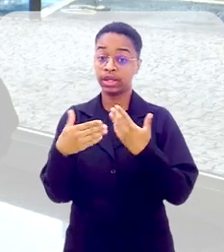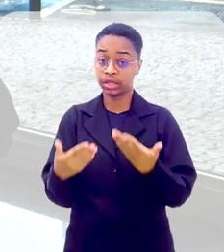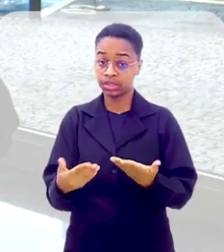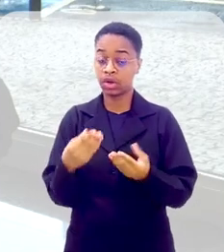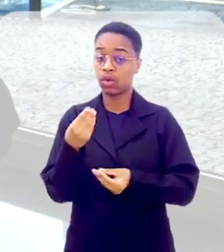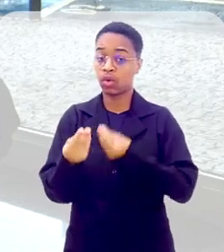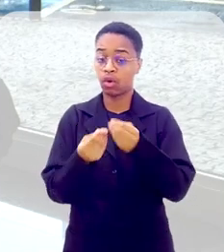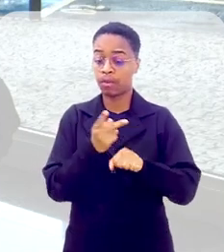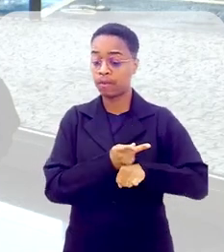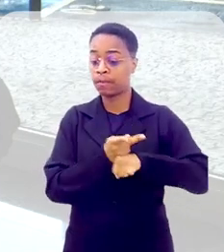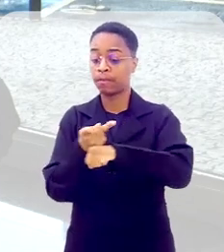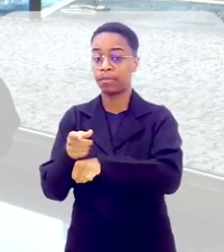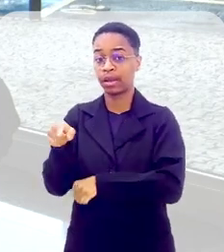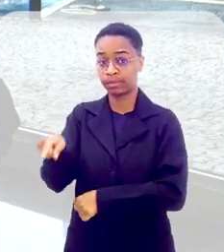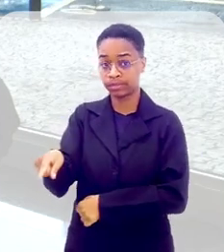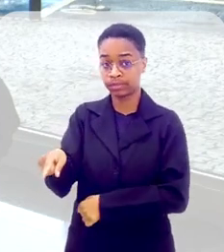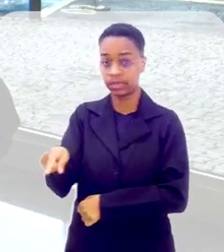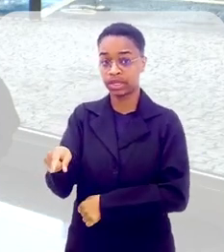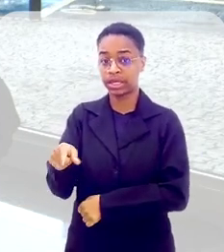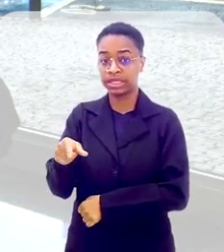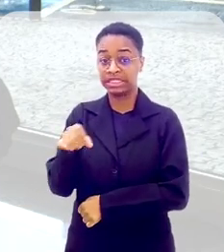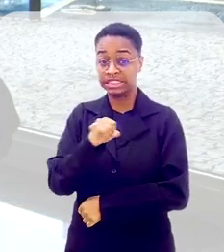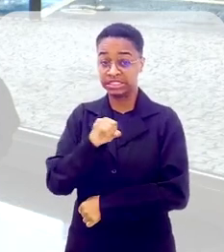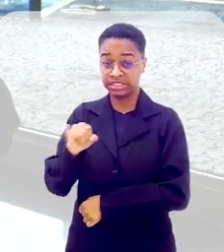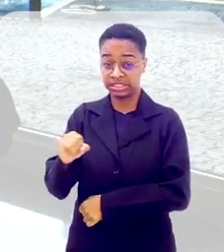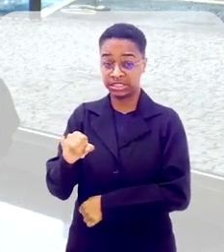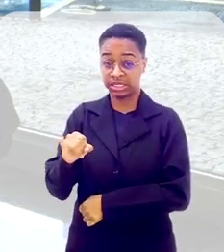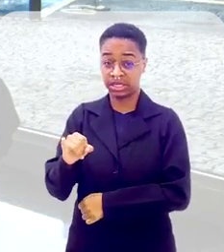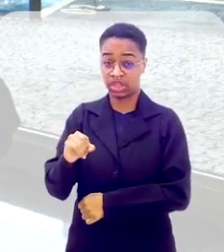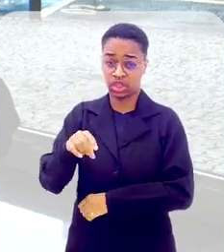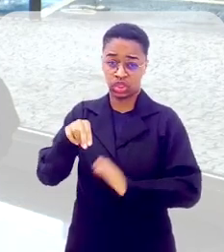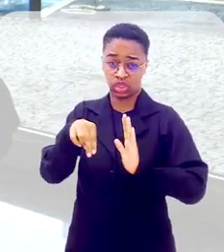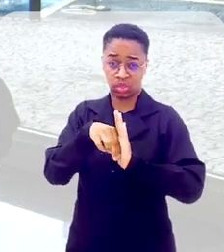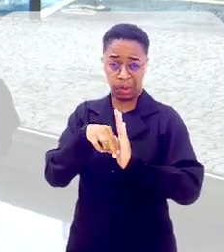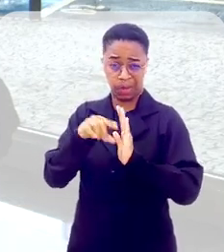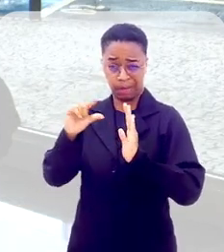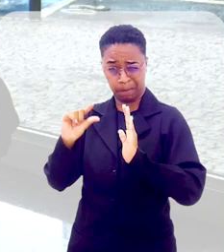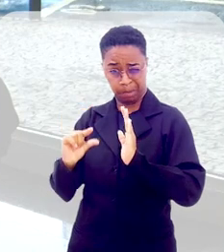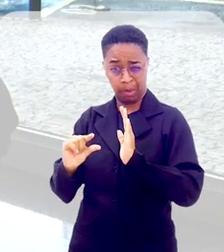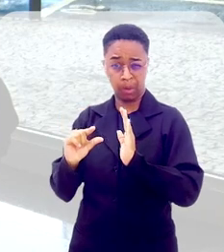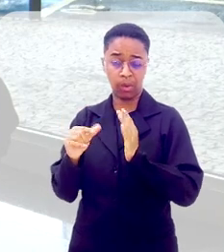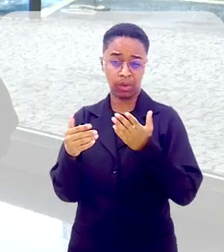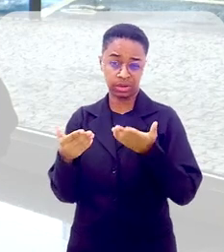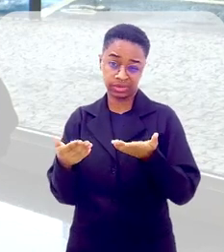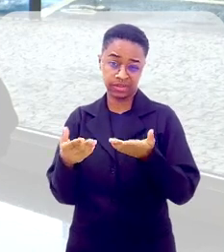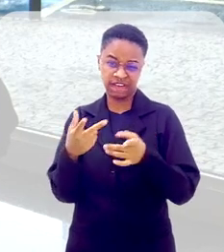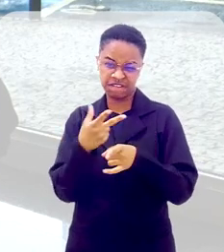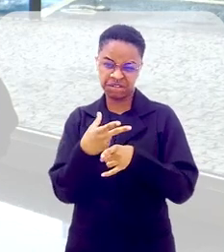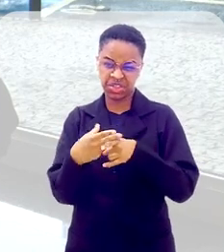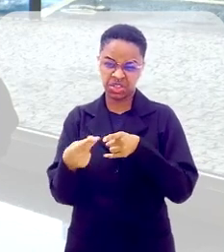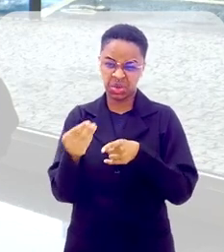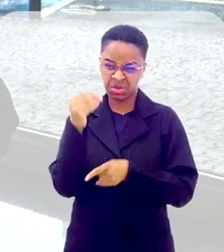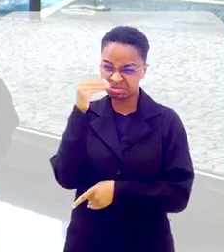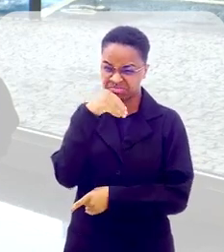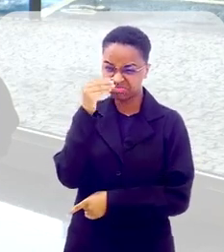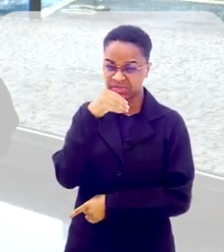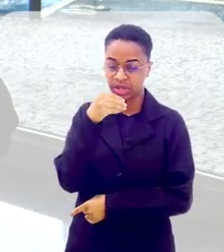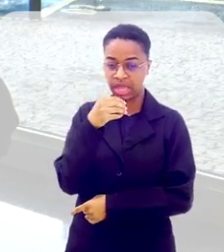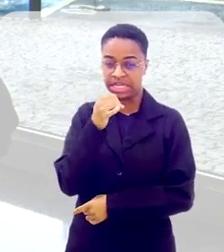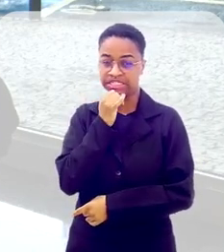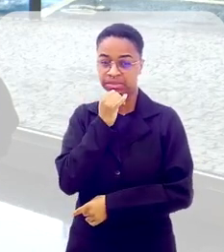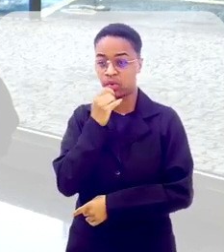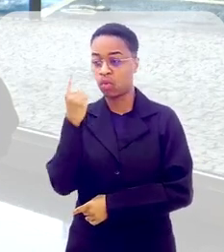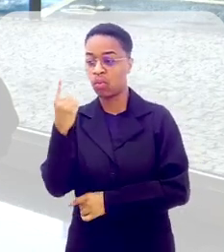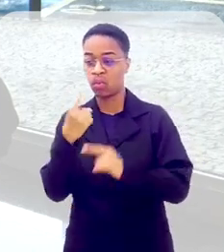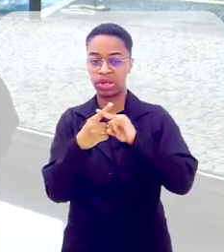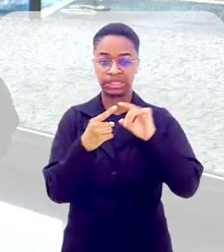premiar um jogador com um placar baixo, razoável, bem de uma vitória mínima por